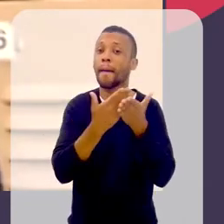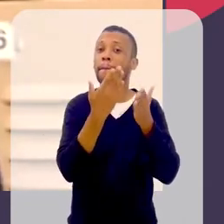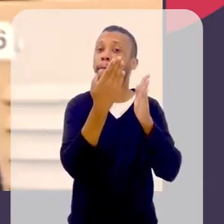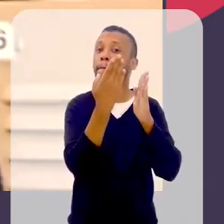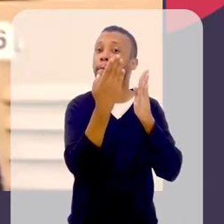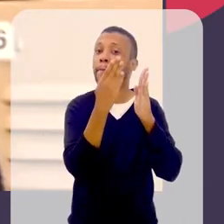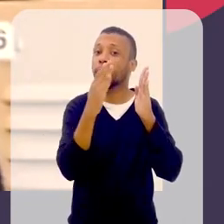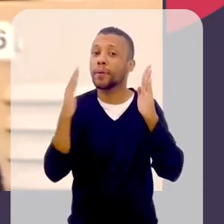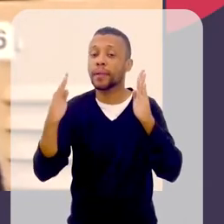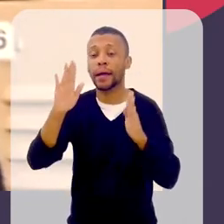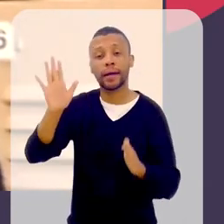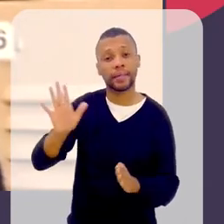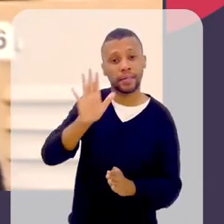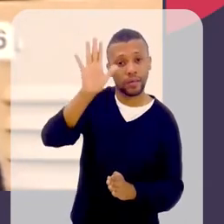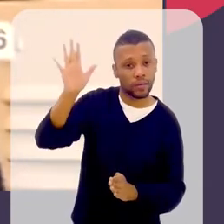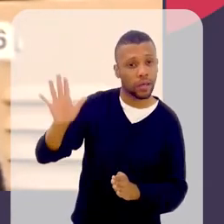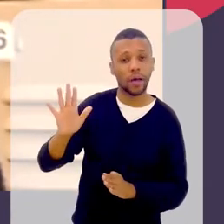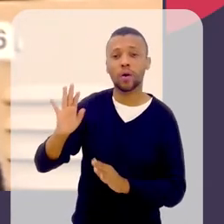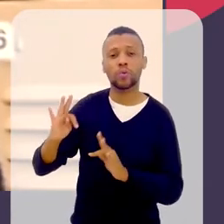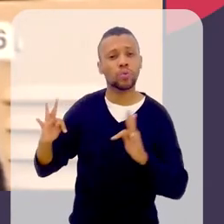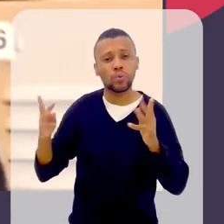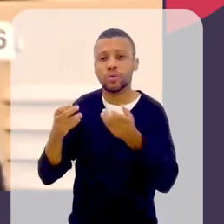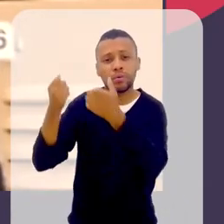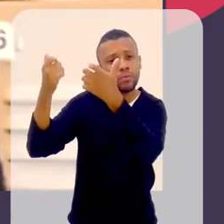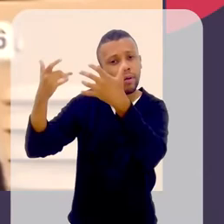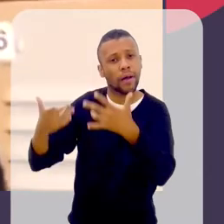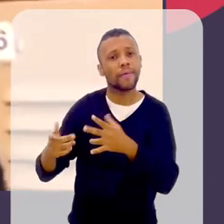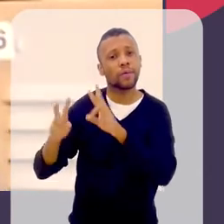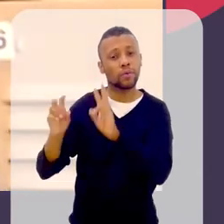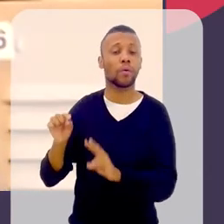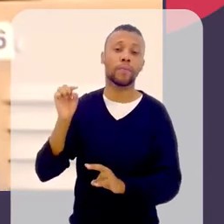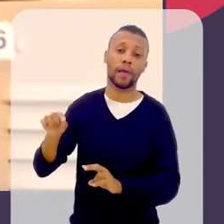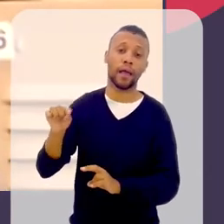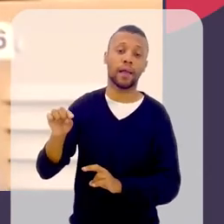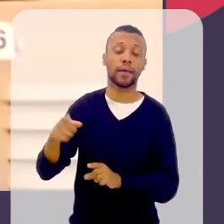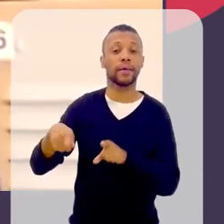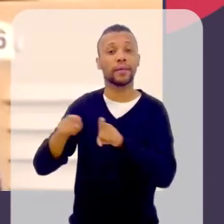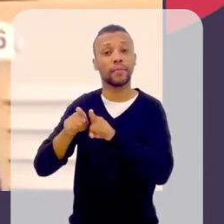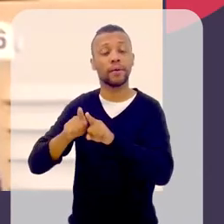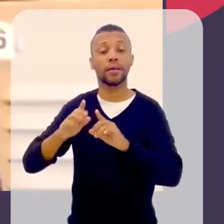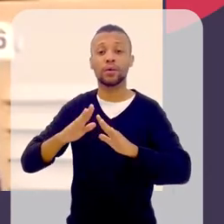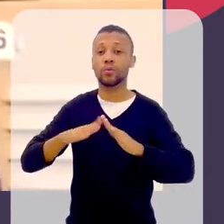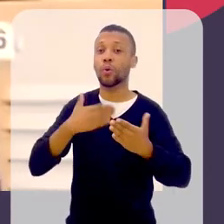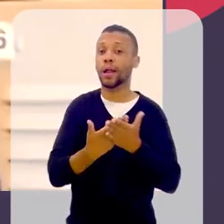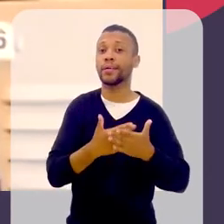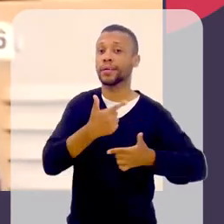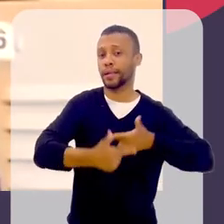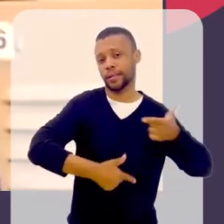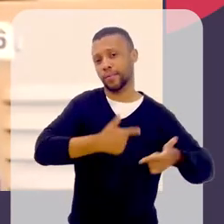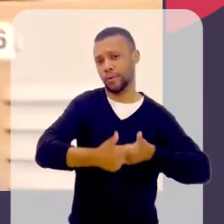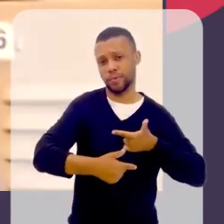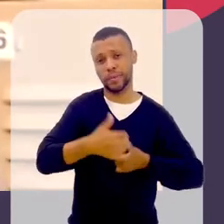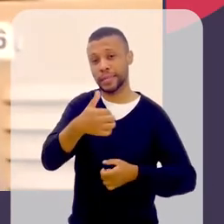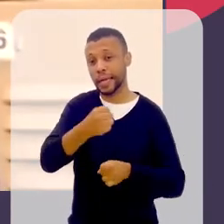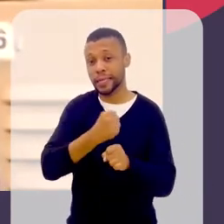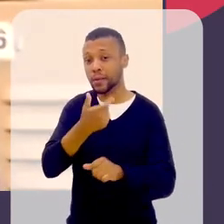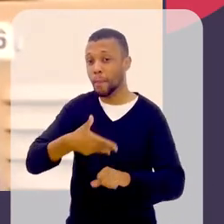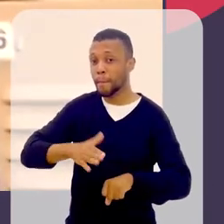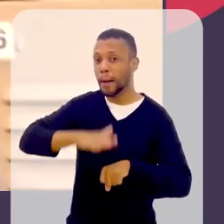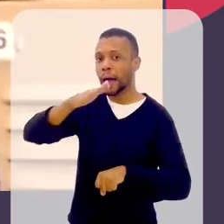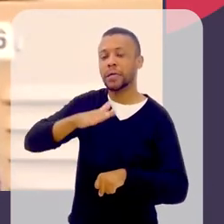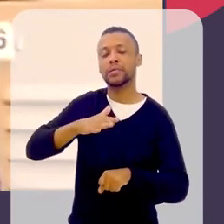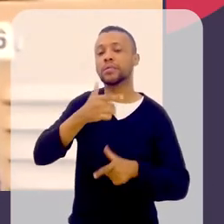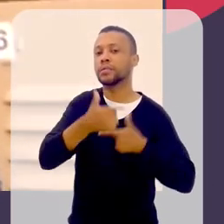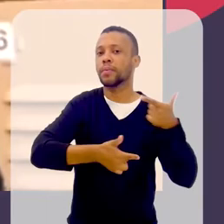tudo que se falava sobre a Anísia, tudo que se falava sobre ela e sobre o colégio dela, que além de uma instrutora, ela era educadora, ela passou mais de 10